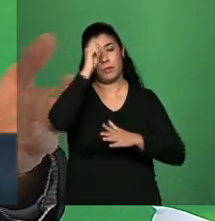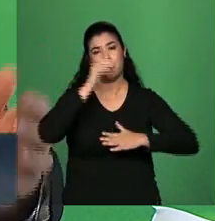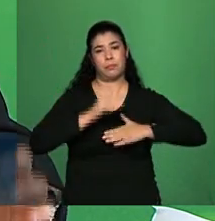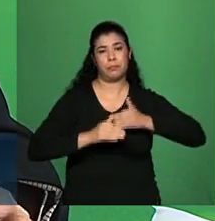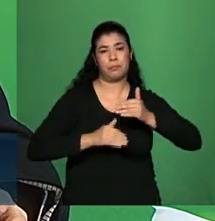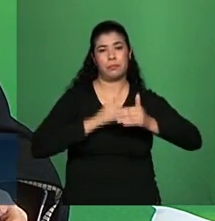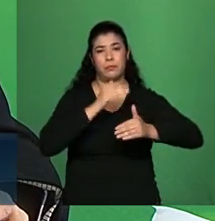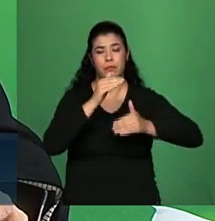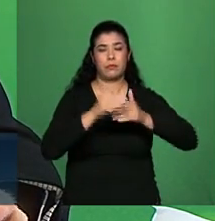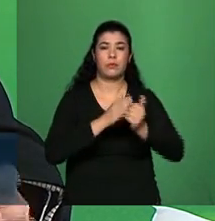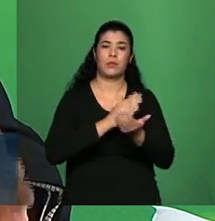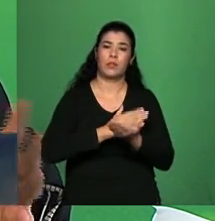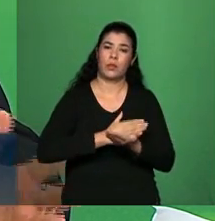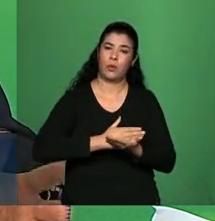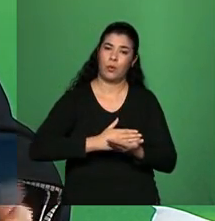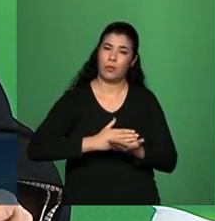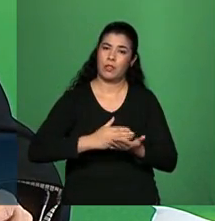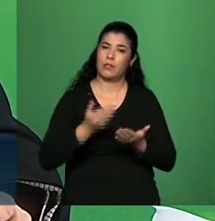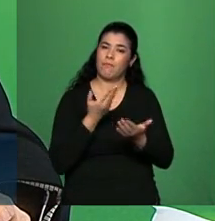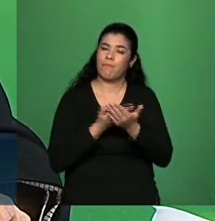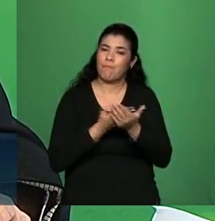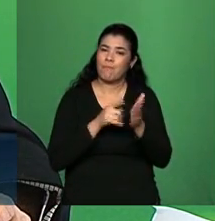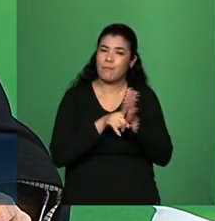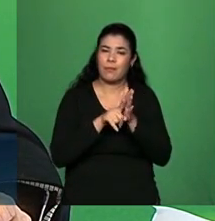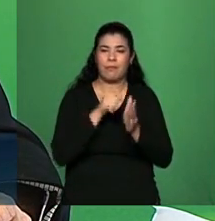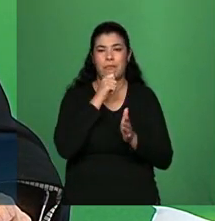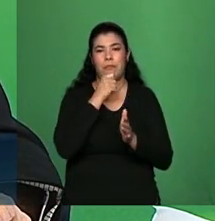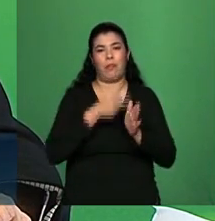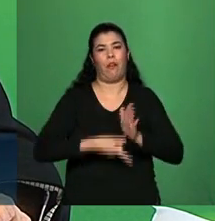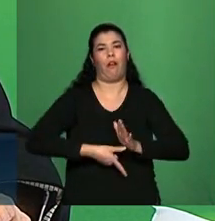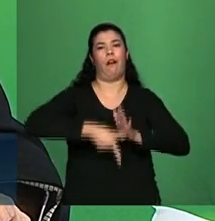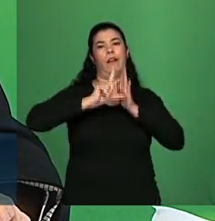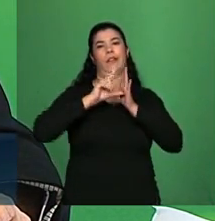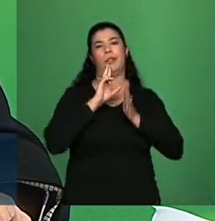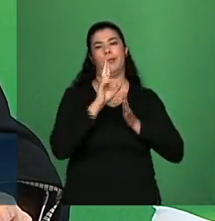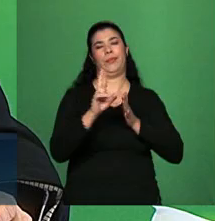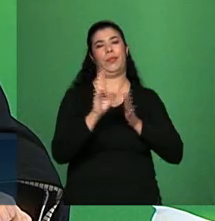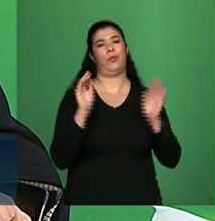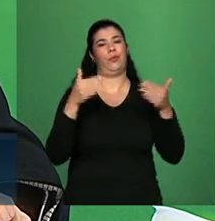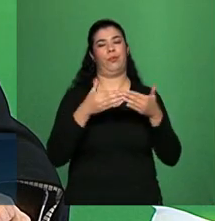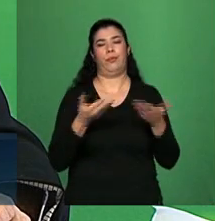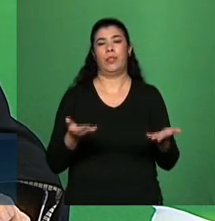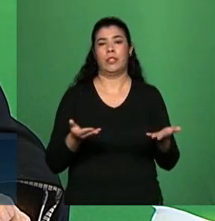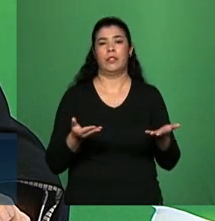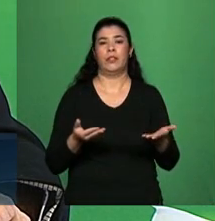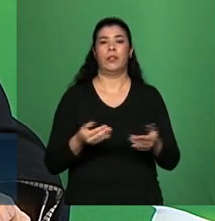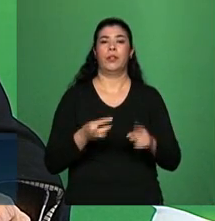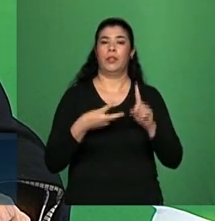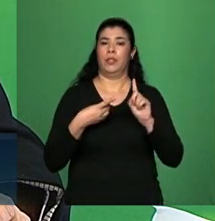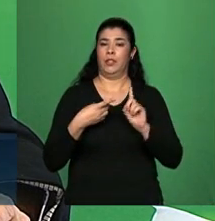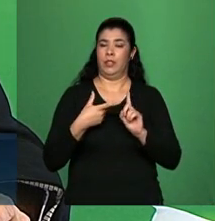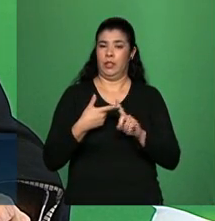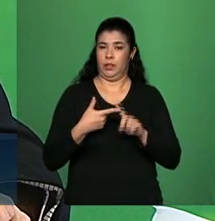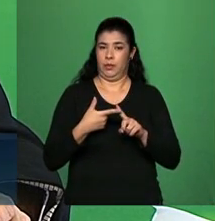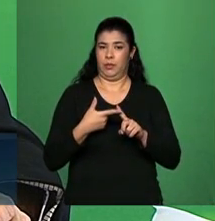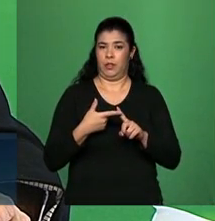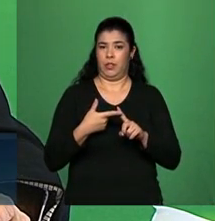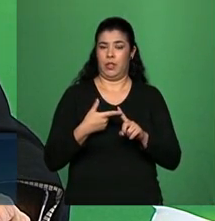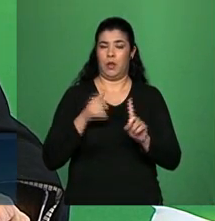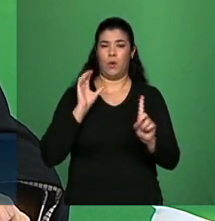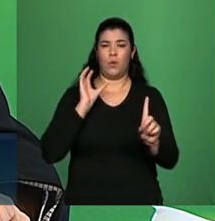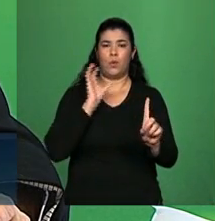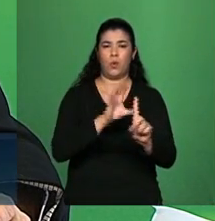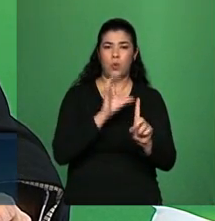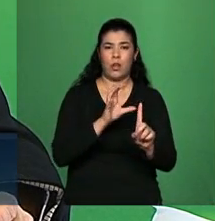a estudar alternativas, não adianta querer se precipitar em relação a isso. Em relação ao impacto primário, a nossa previsão